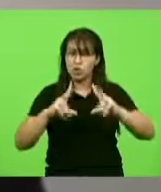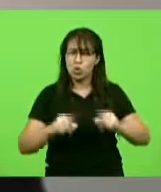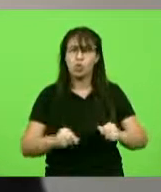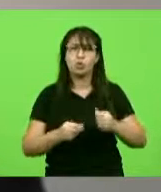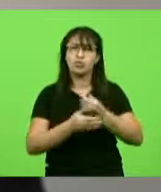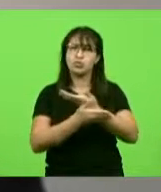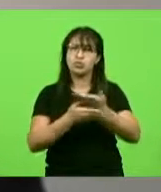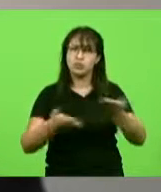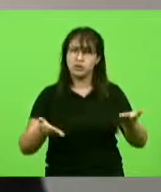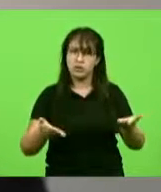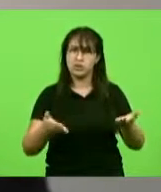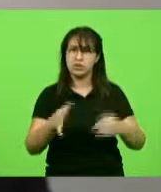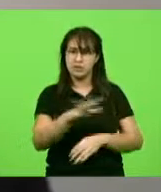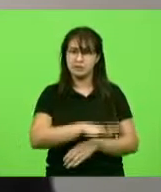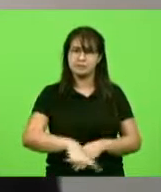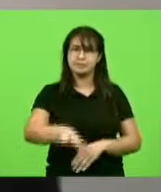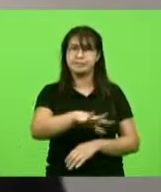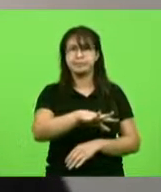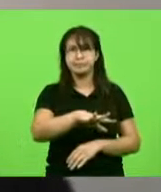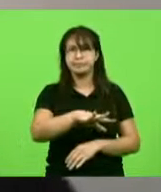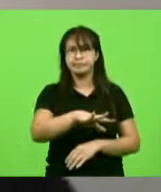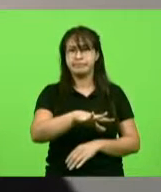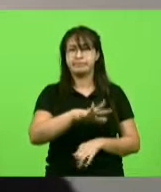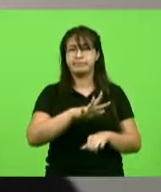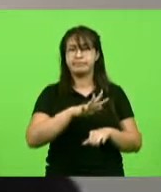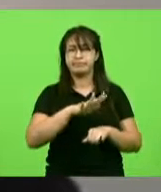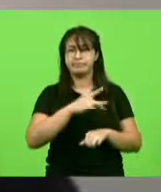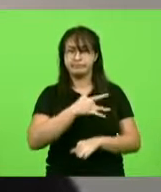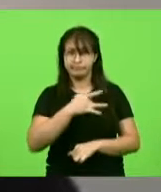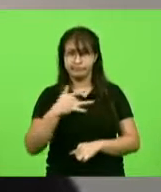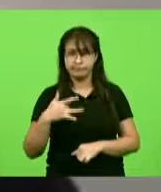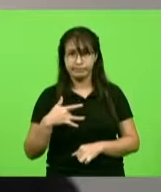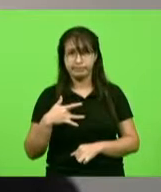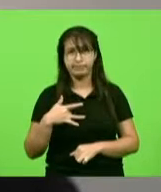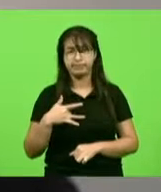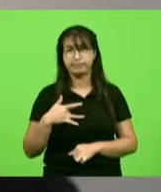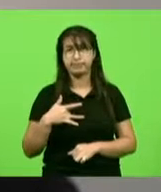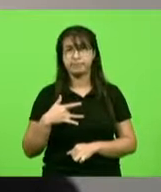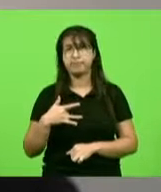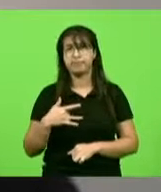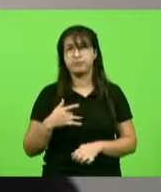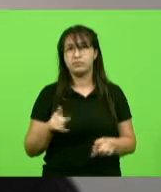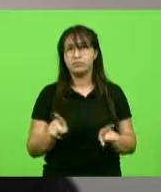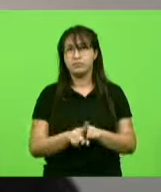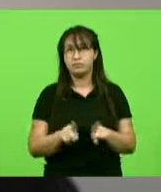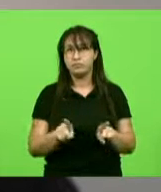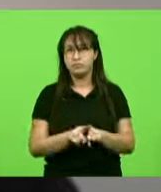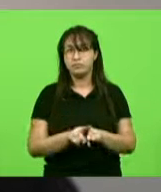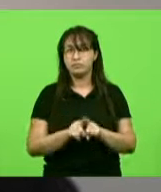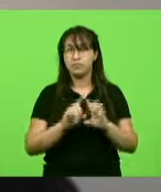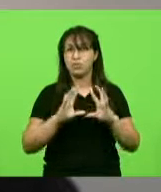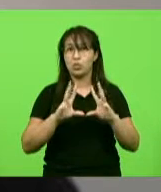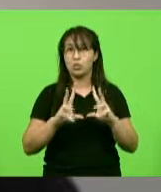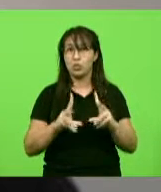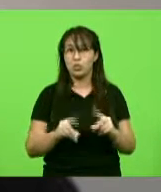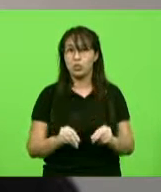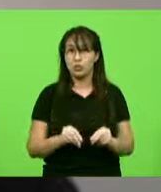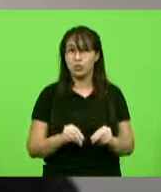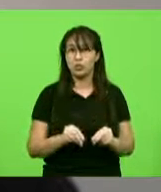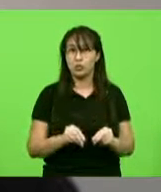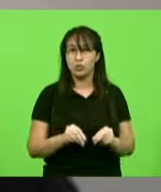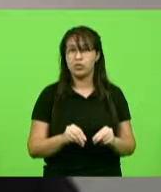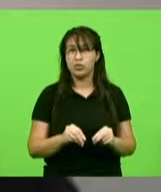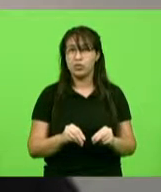na área da saúde, a todos os hospitais, sejam eles